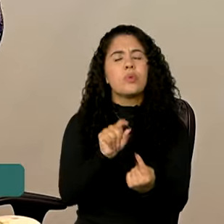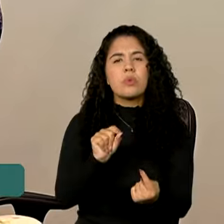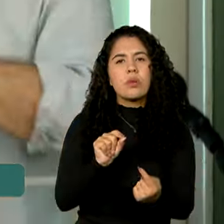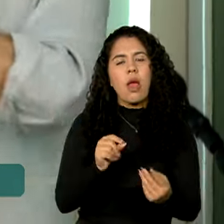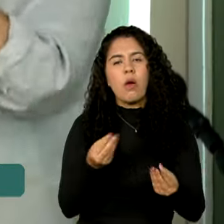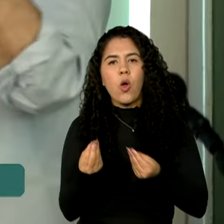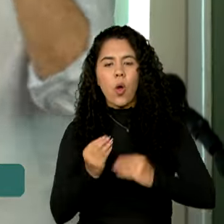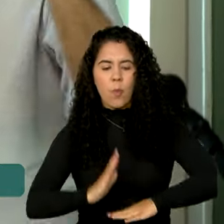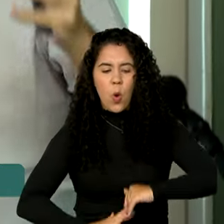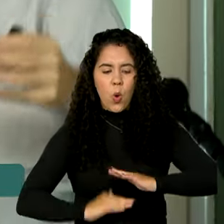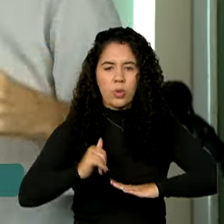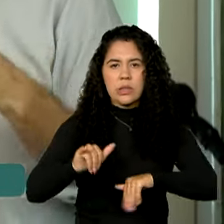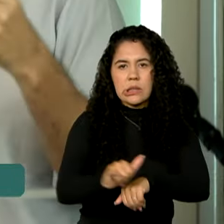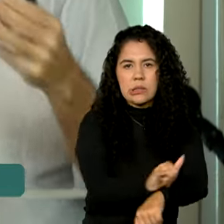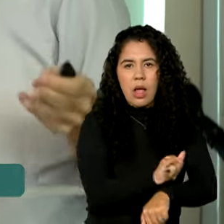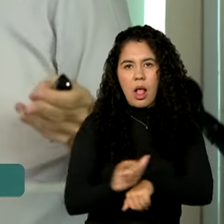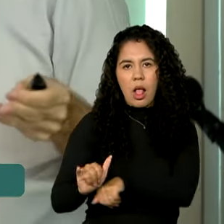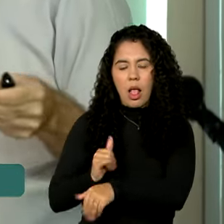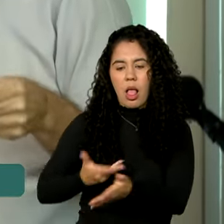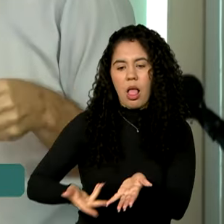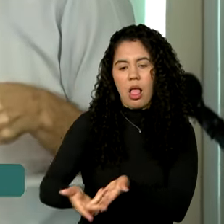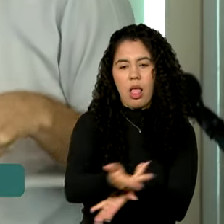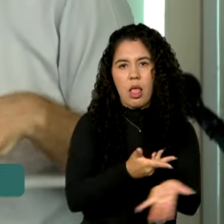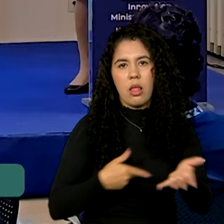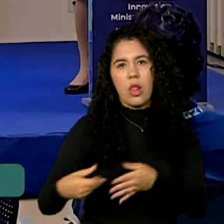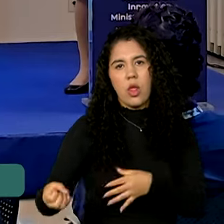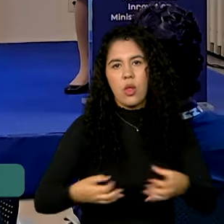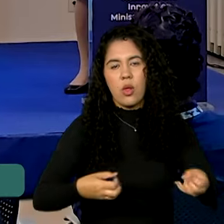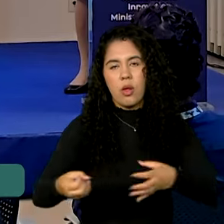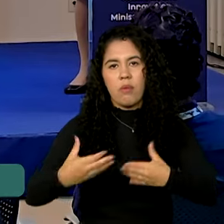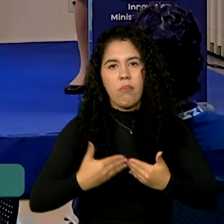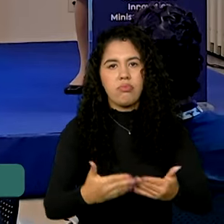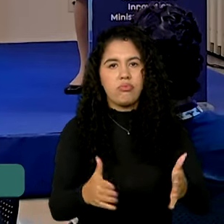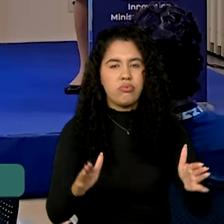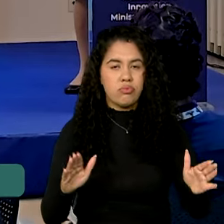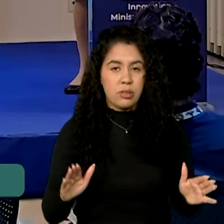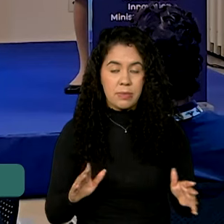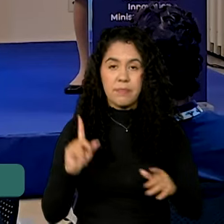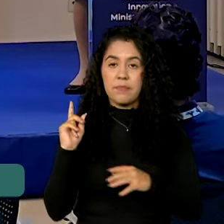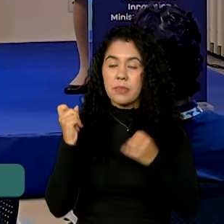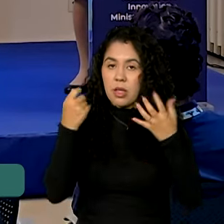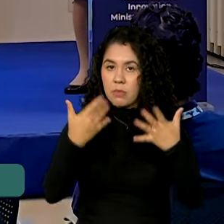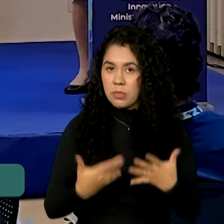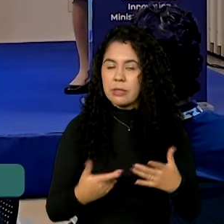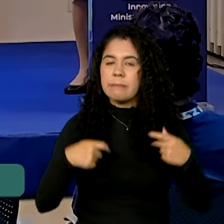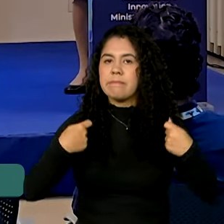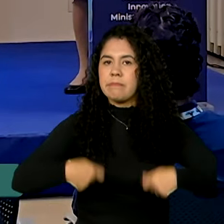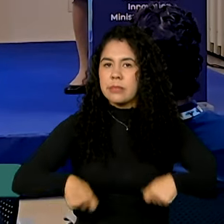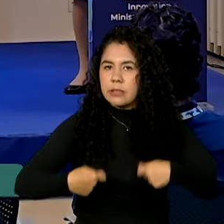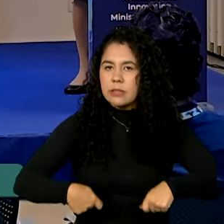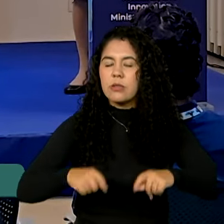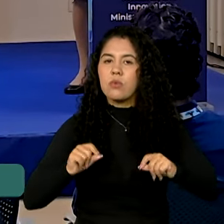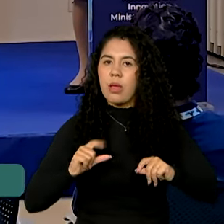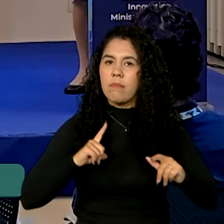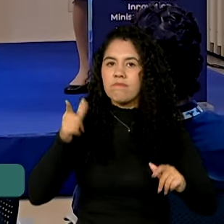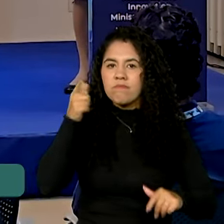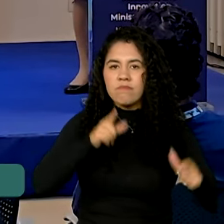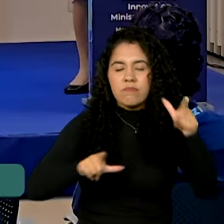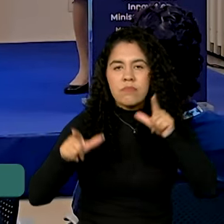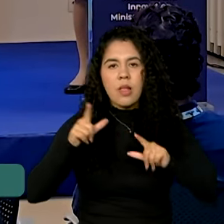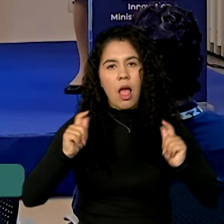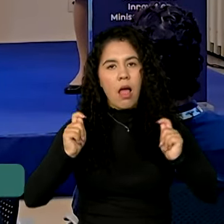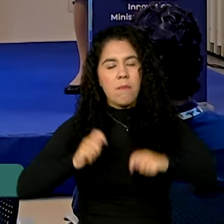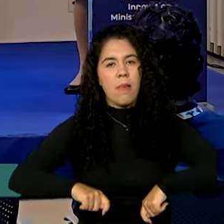estratégia de cooperação em inovação aberta. Países em desenvolvimento precisam de condições e capacidades tecnológicas